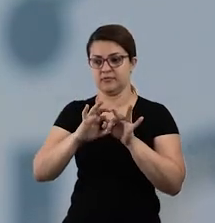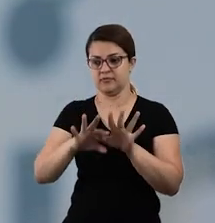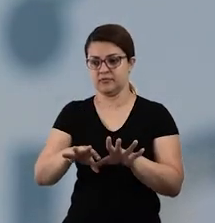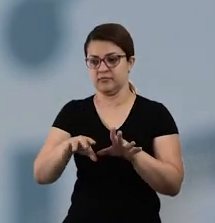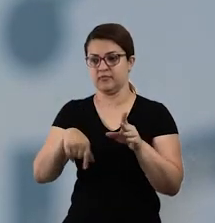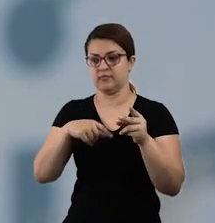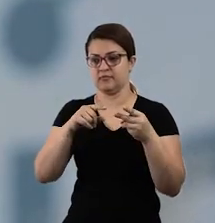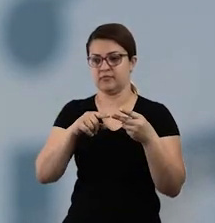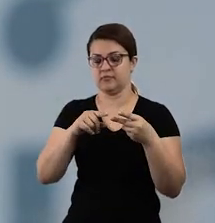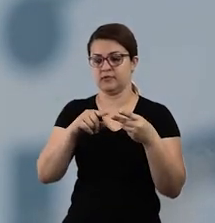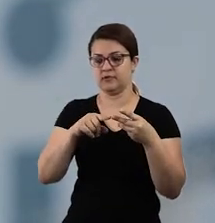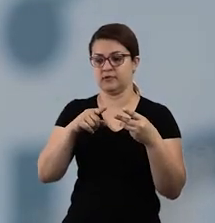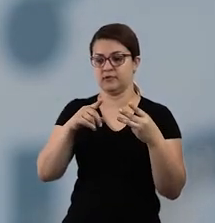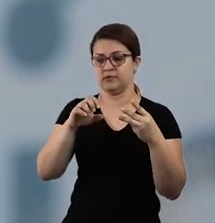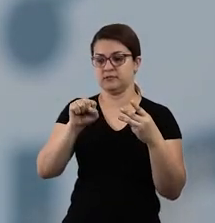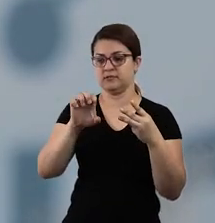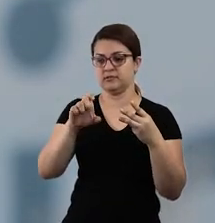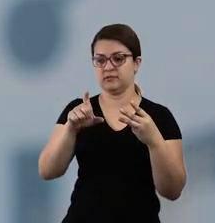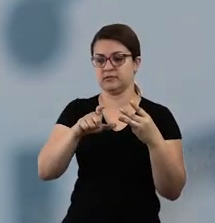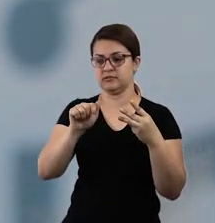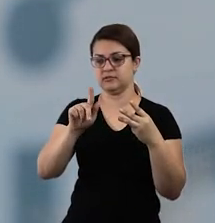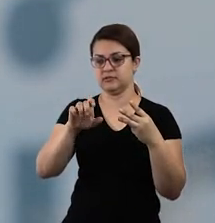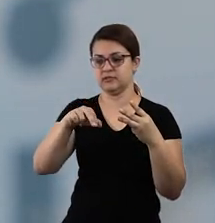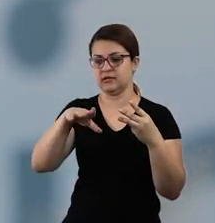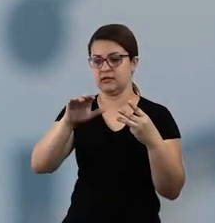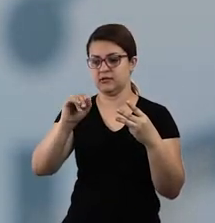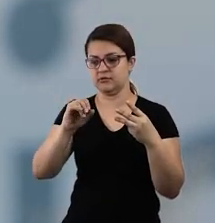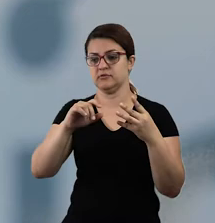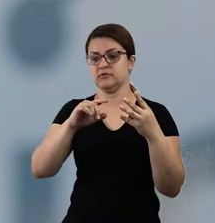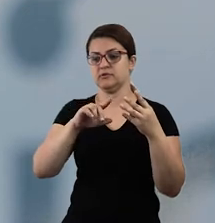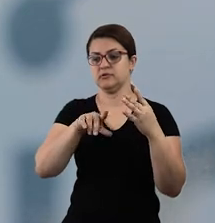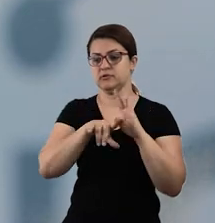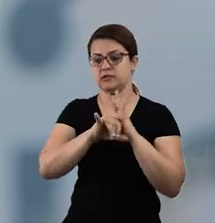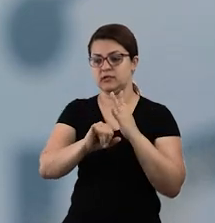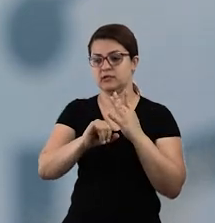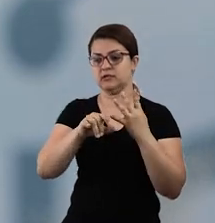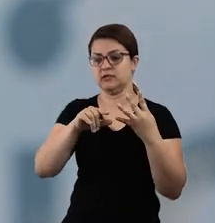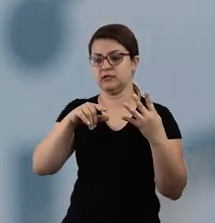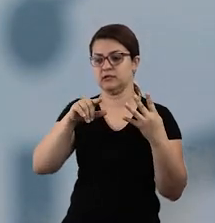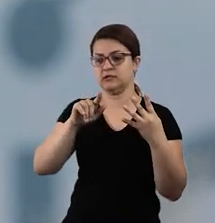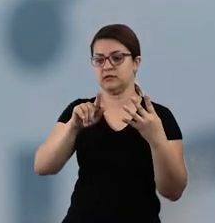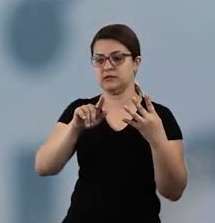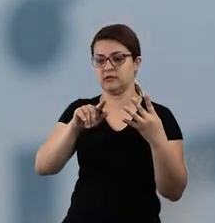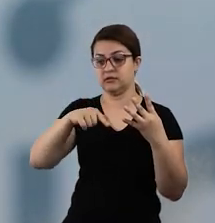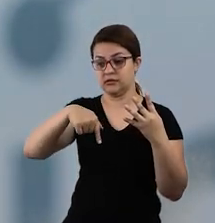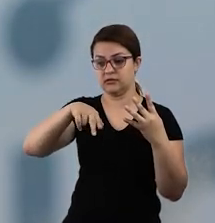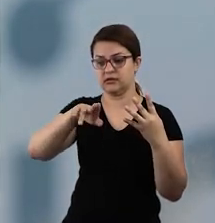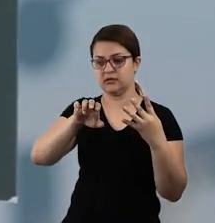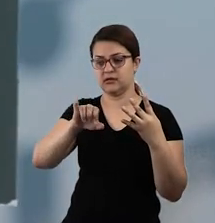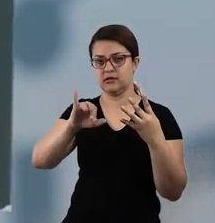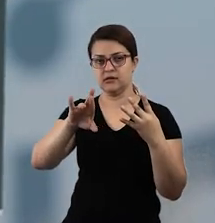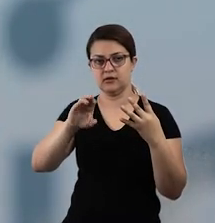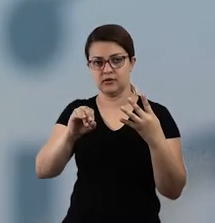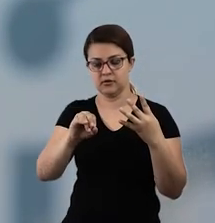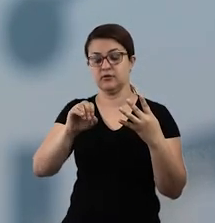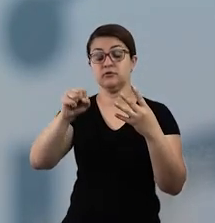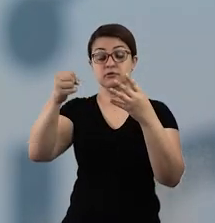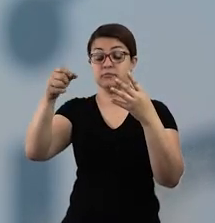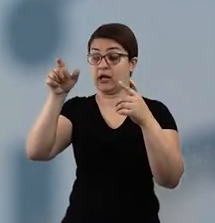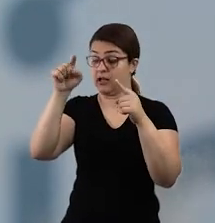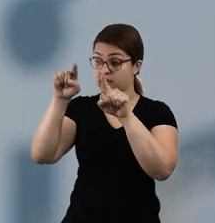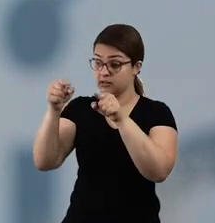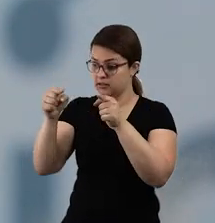e a lei Eusébio de Queiroz. E do lado de cá, está explicando, né, está dando uma breve explicação